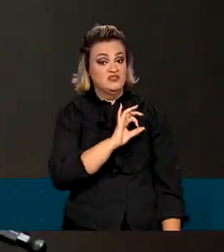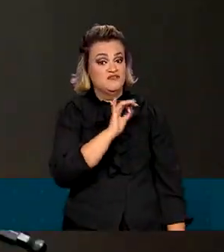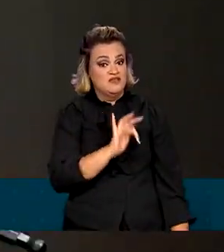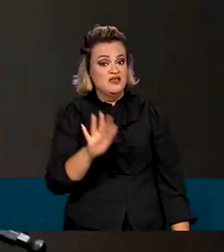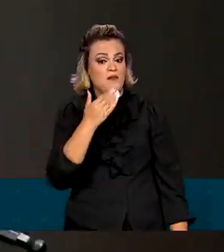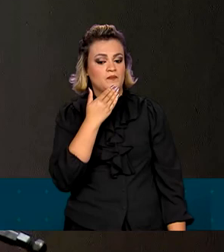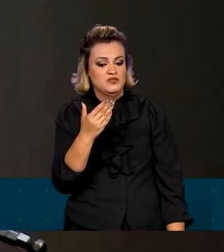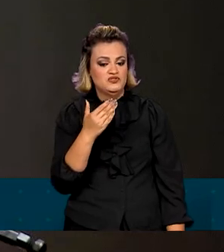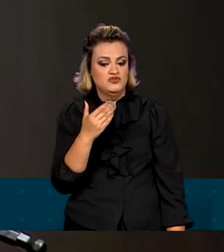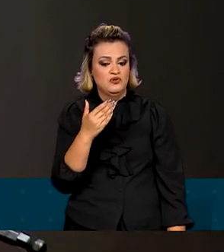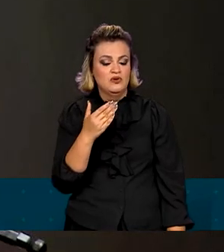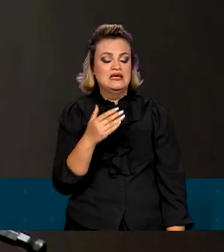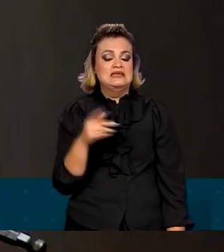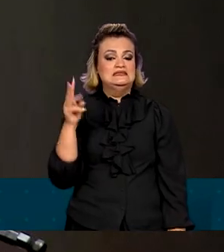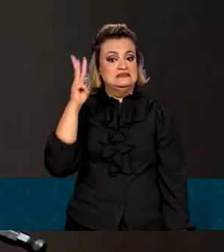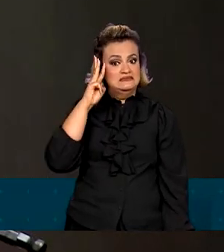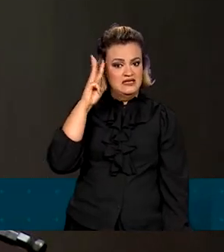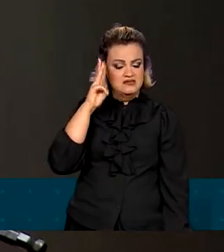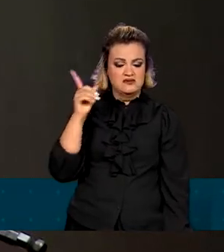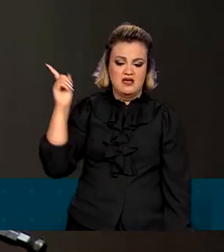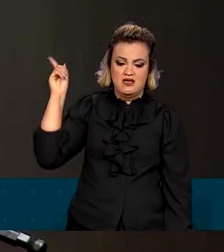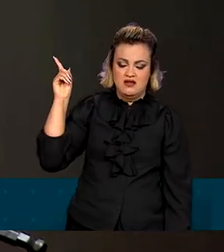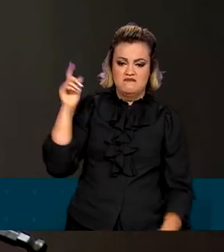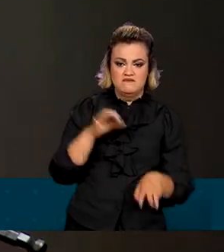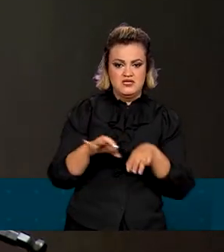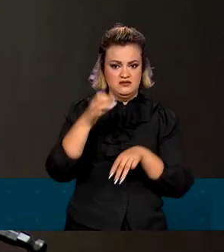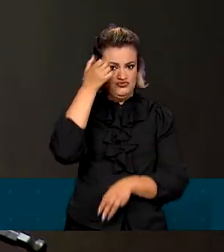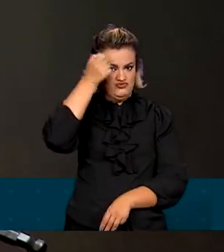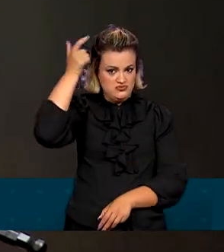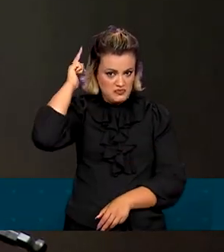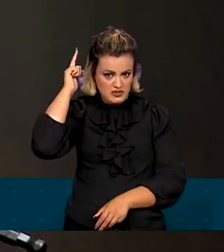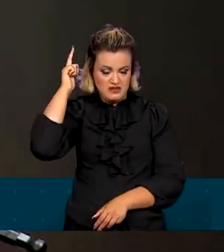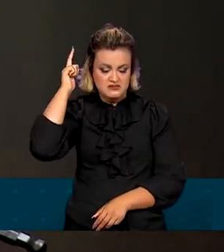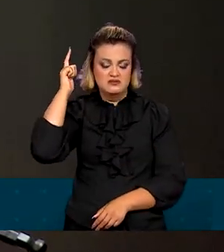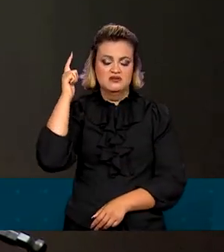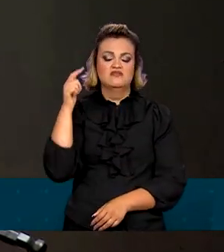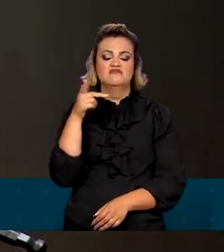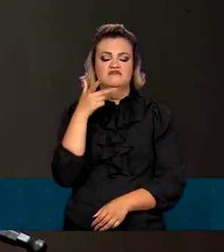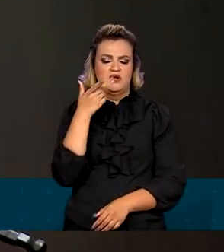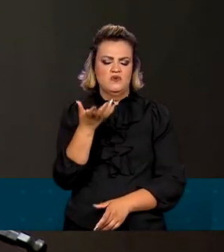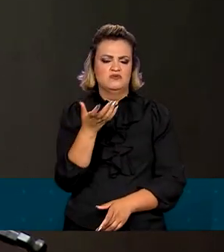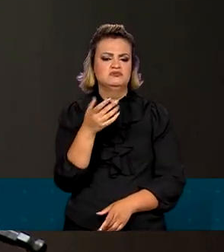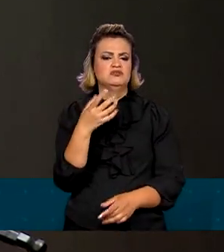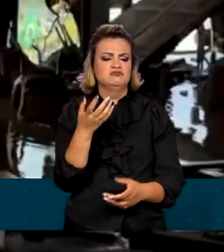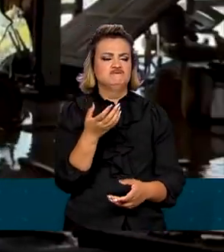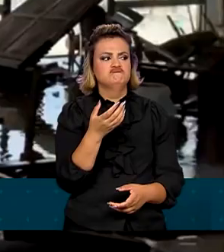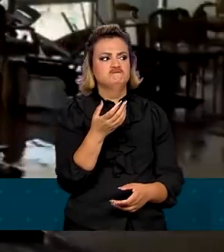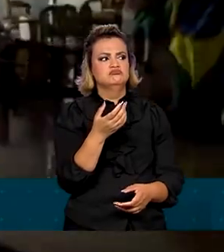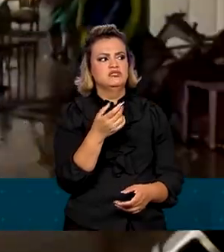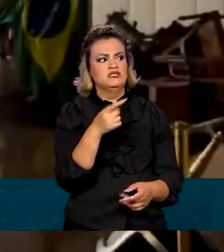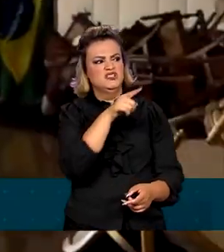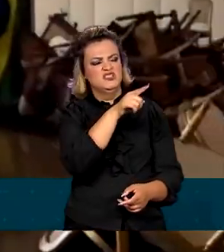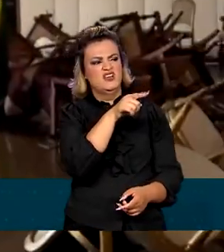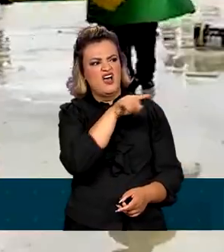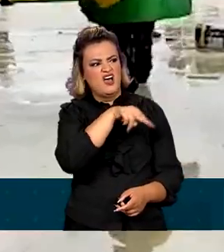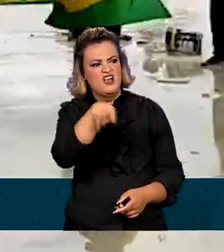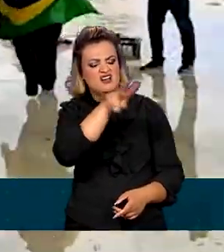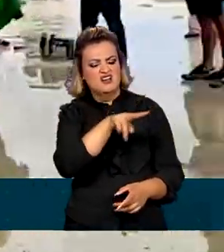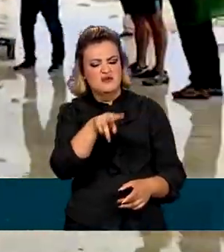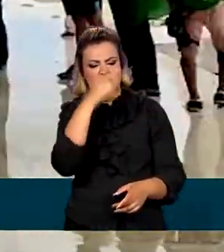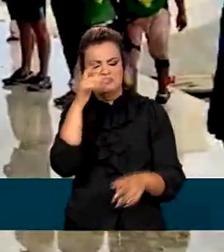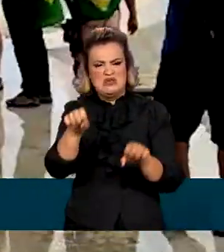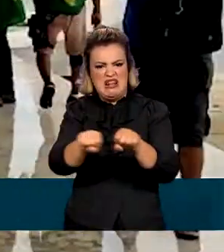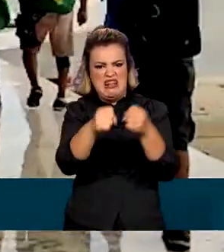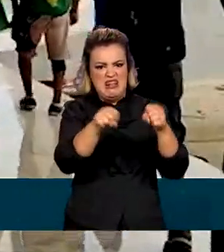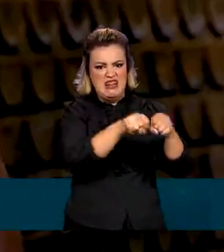acatada na última terça-feira pelo ministro Alexandre de Moraes, do Supremo Tribunal Federal, depois dos atos terroristas